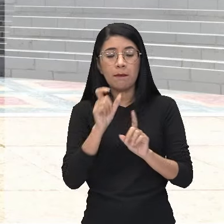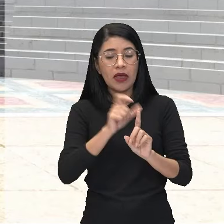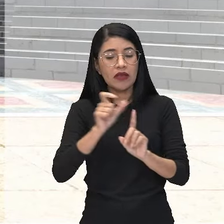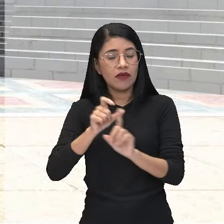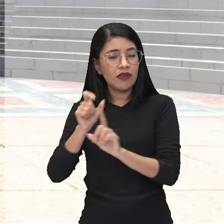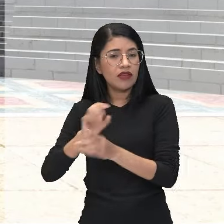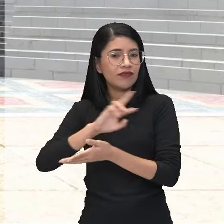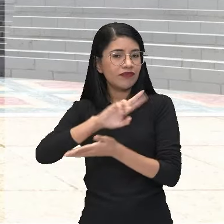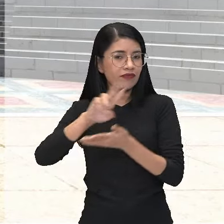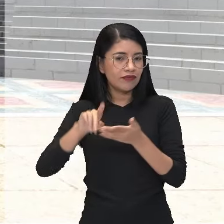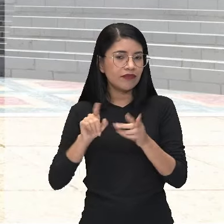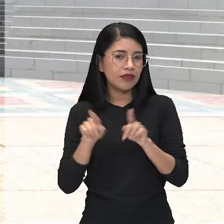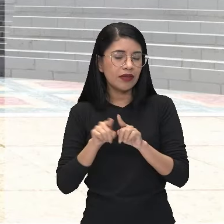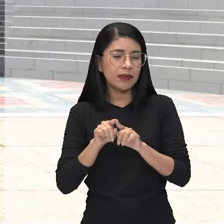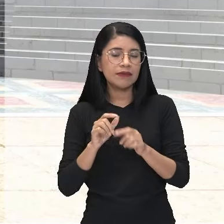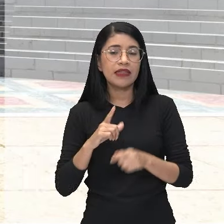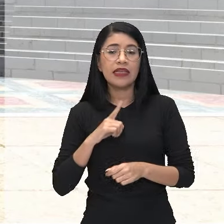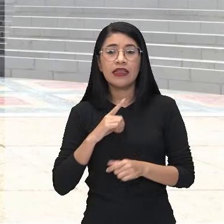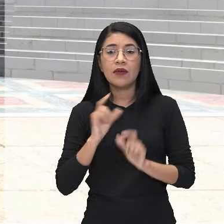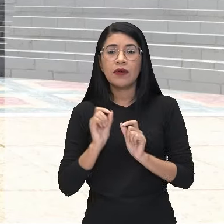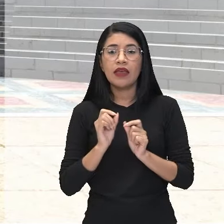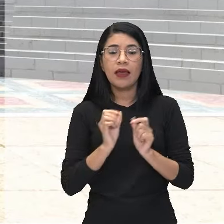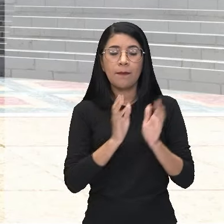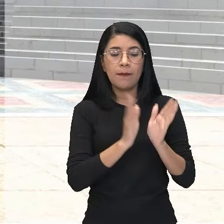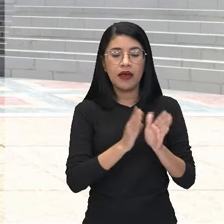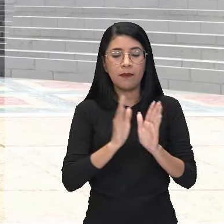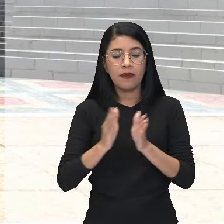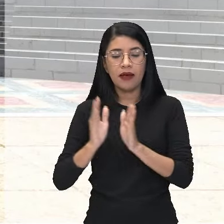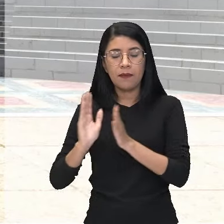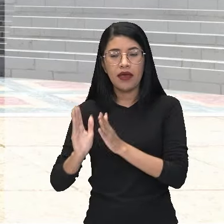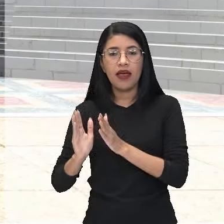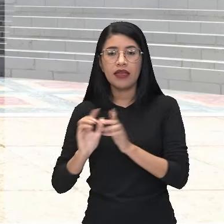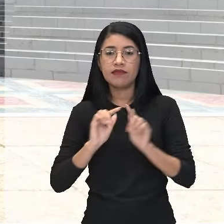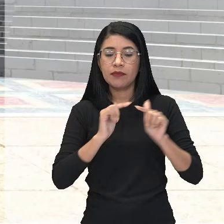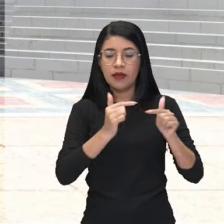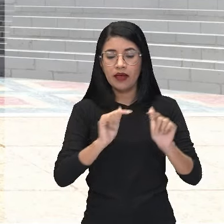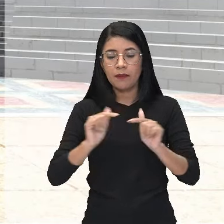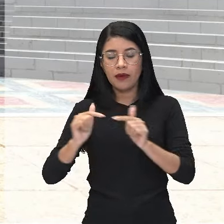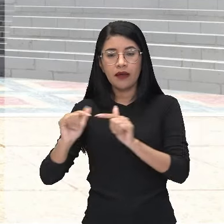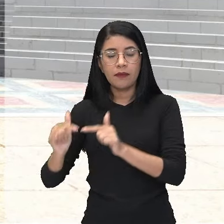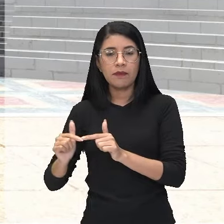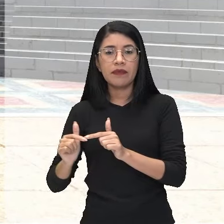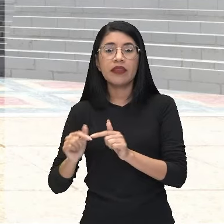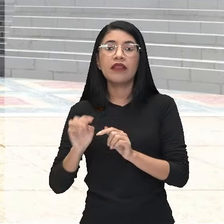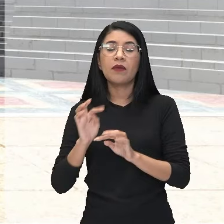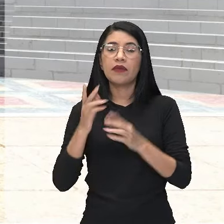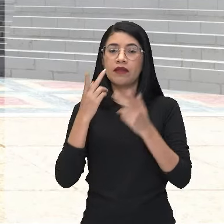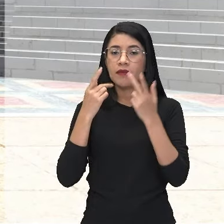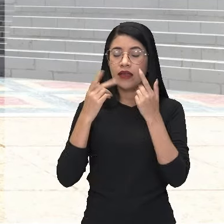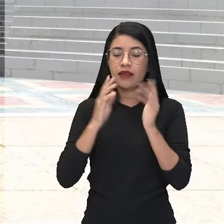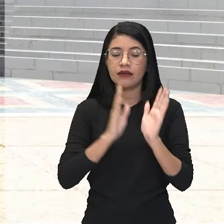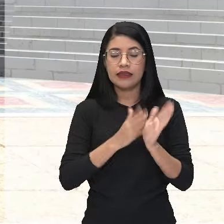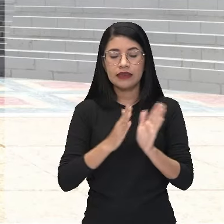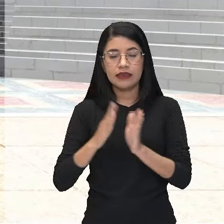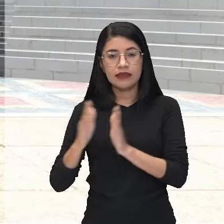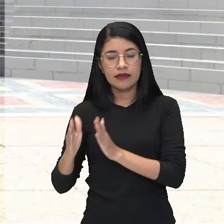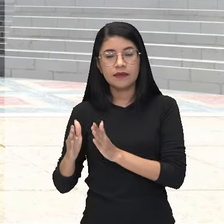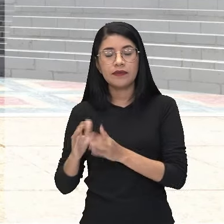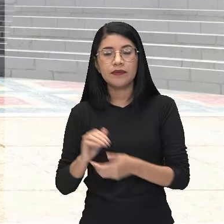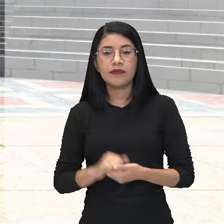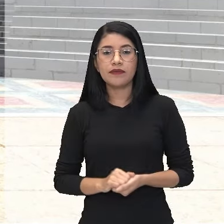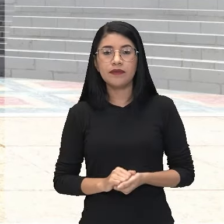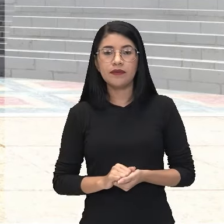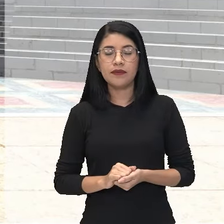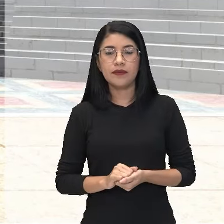também. Ele é dividido em atos, né? E cenas, por cena. Nós temos o texto teatral dividido ali, o gênero